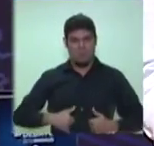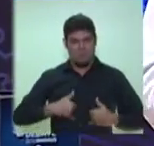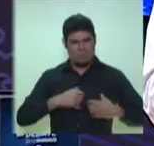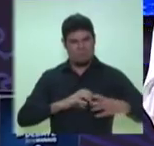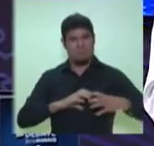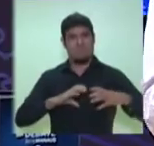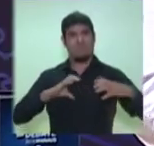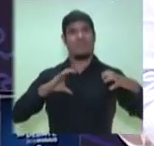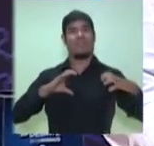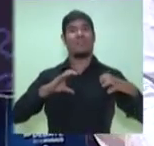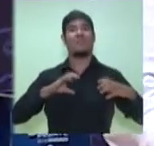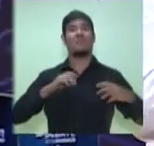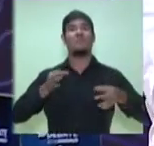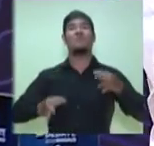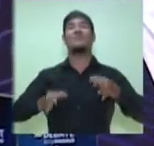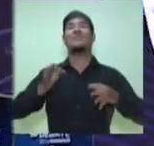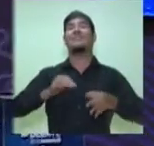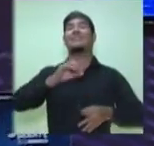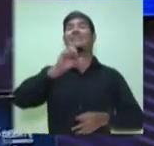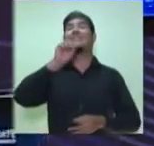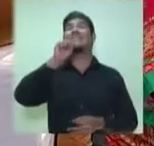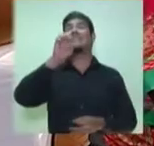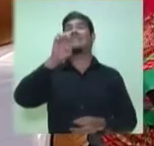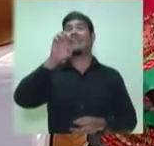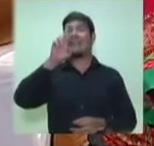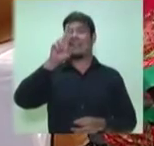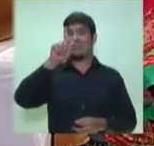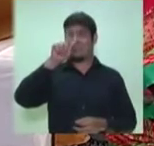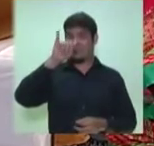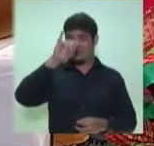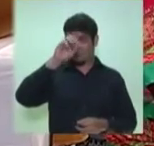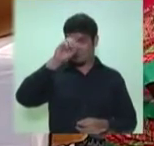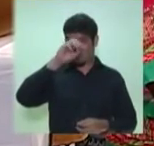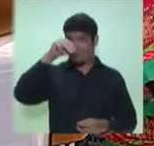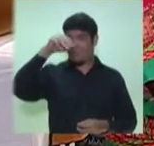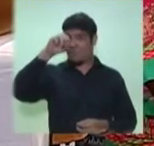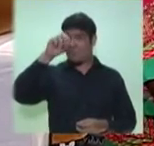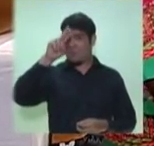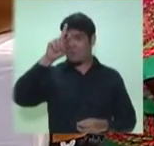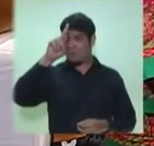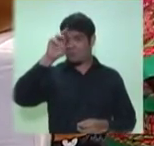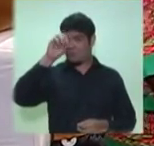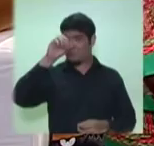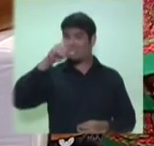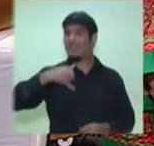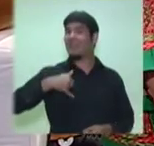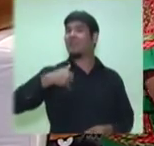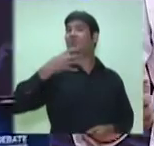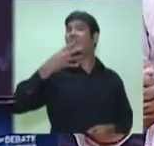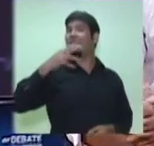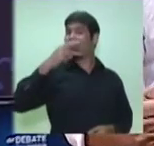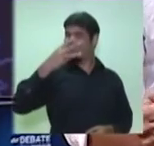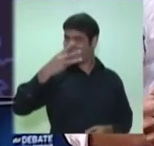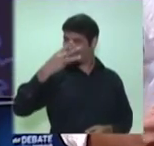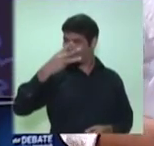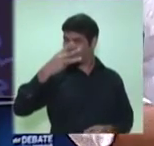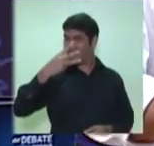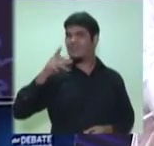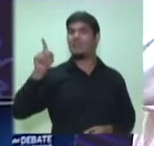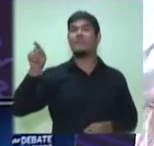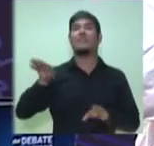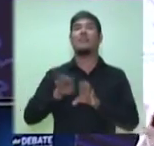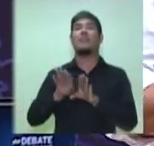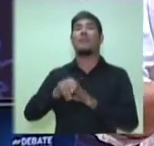é o juiz Sérgio Moro, que é um homem de 43 anos. Poderia falar de ACM Neto, eleito prefeito de Salvador,